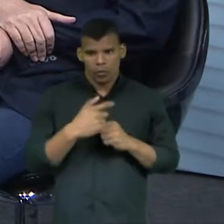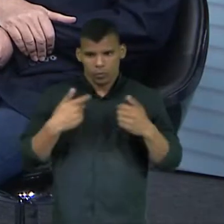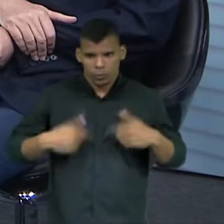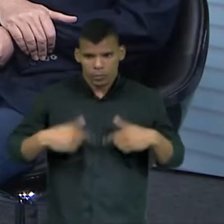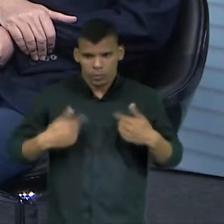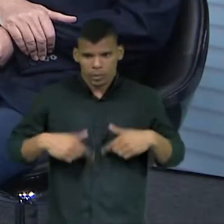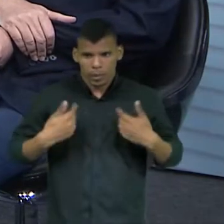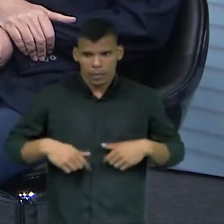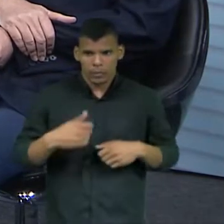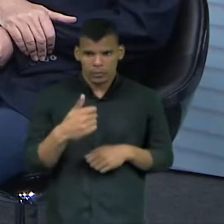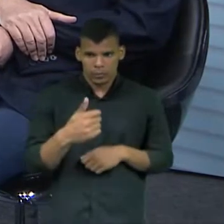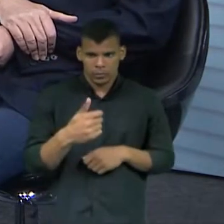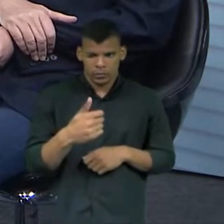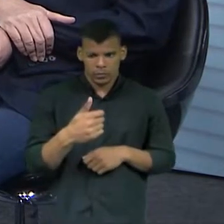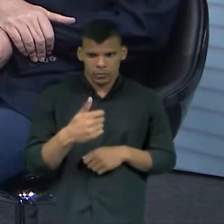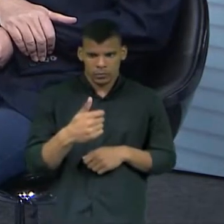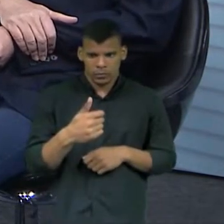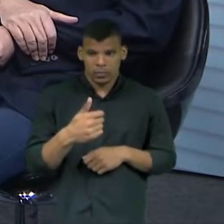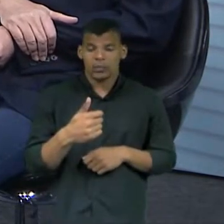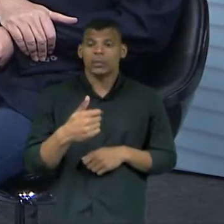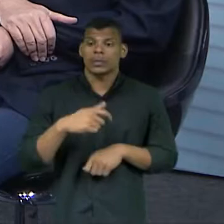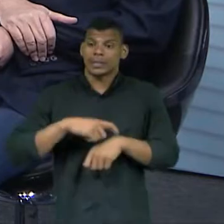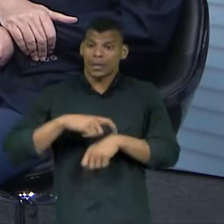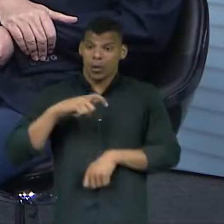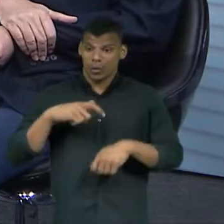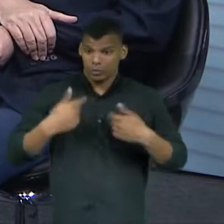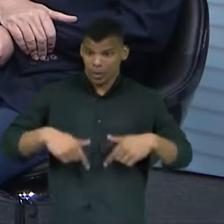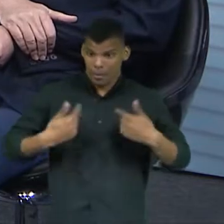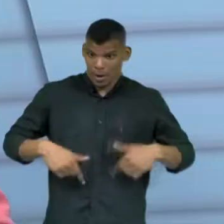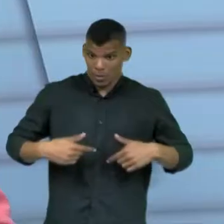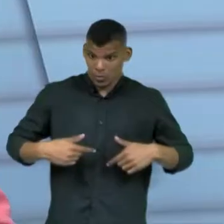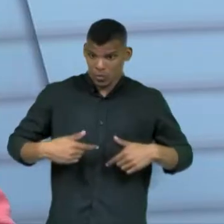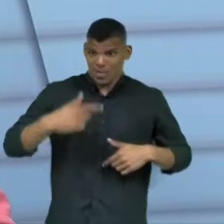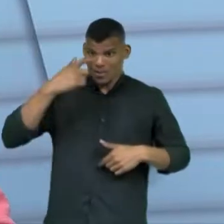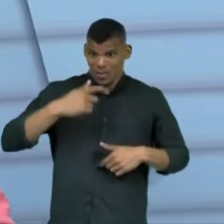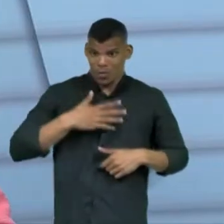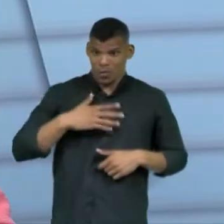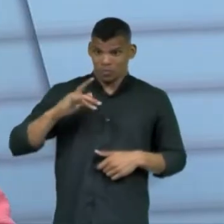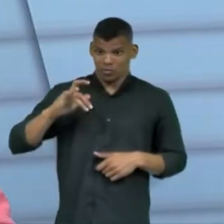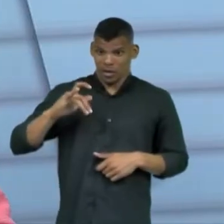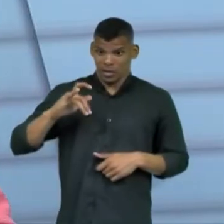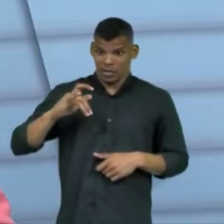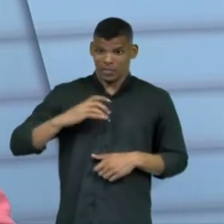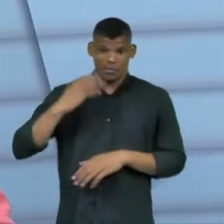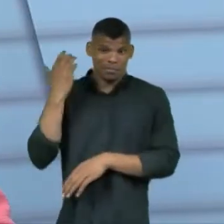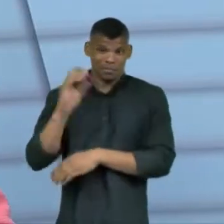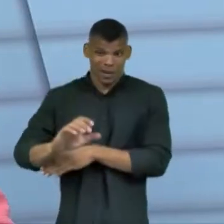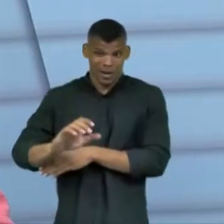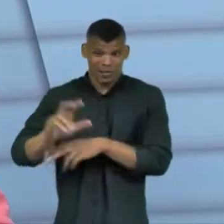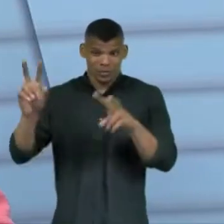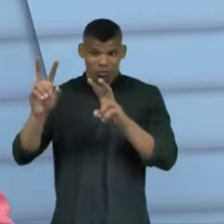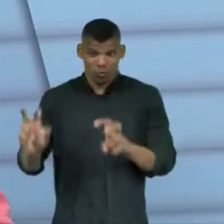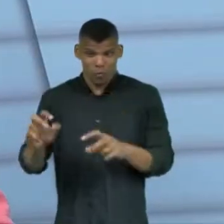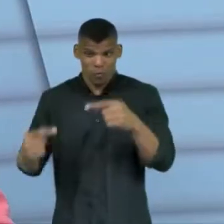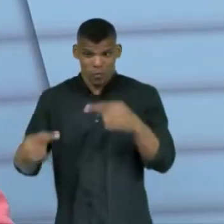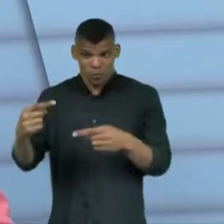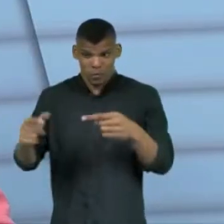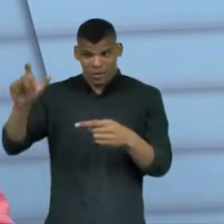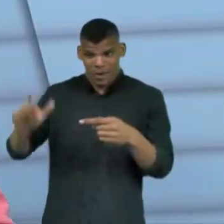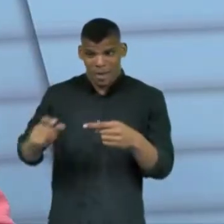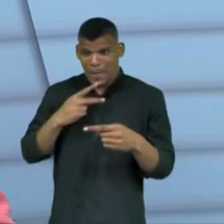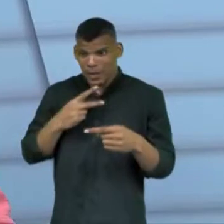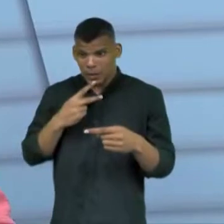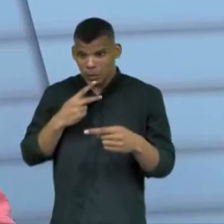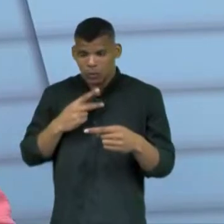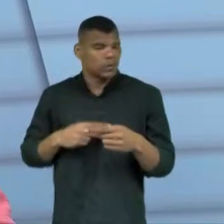Para candidato. Para candidato. Então, assim, se naquele momento do expediente... Isso importante, a senhora dizia. Naquele horário do expediente,